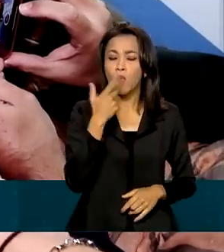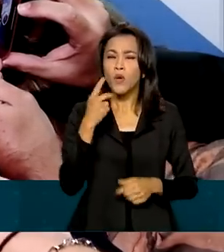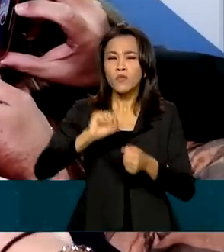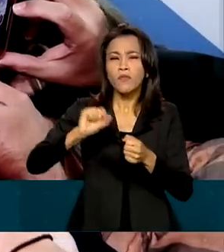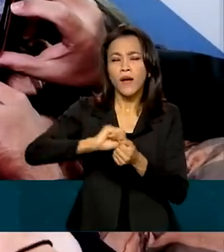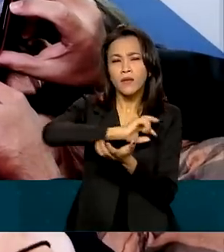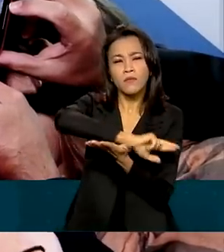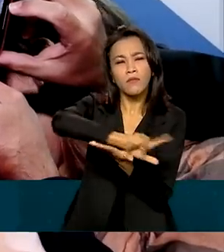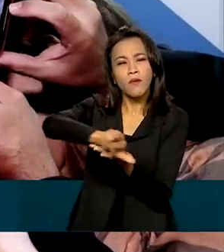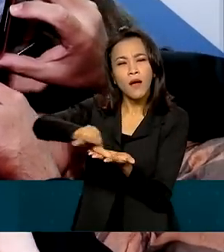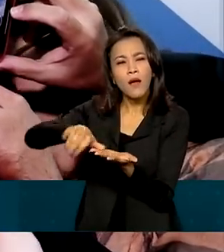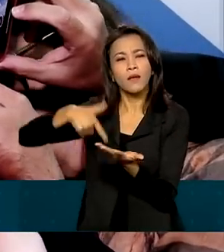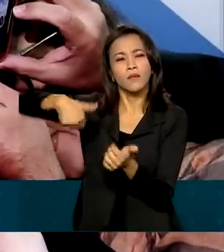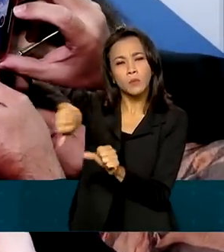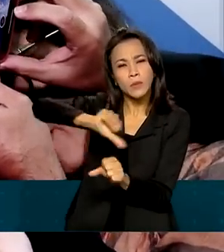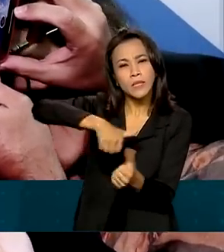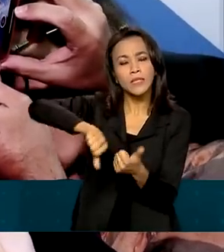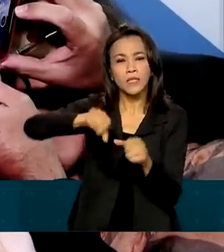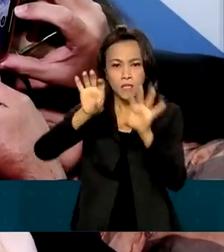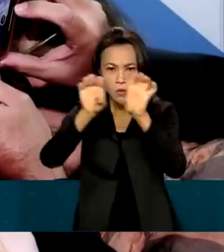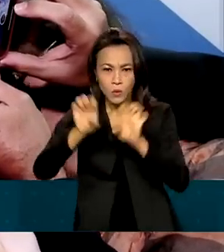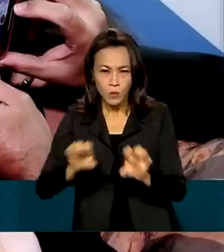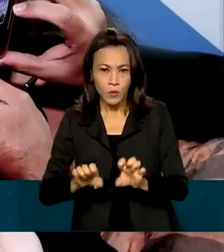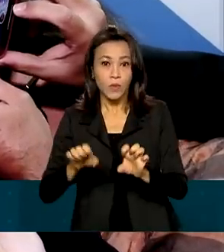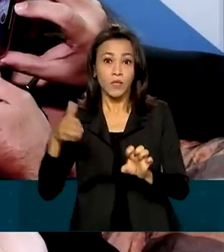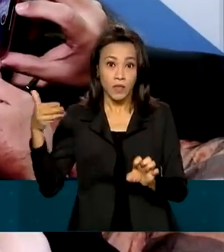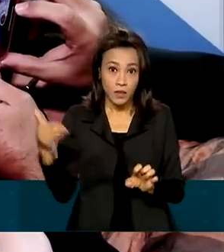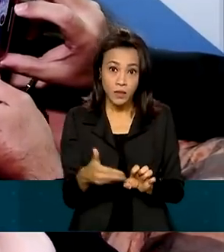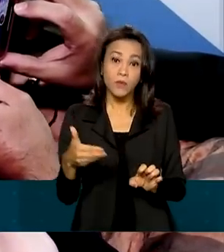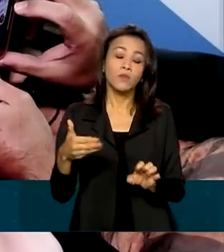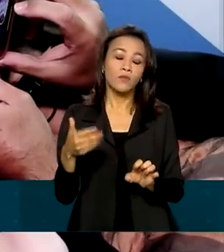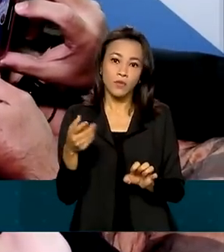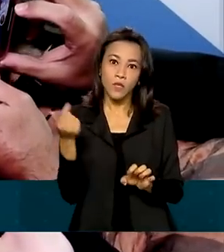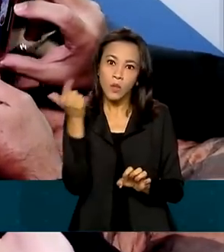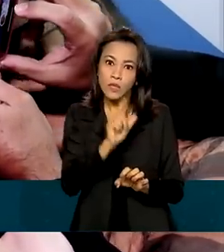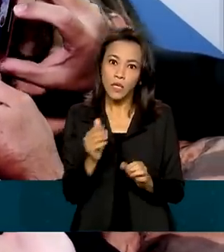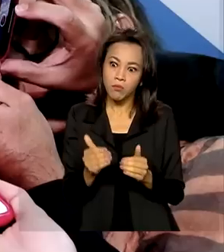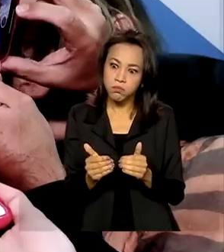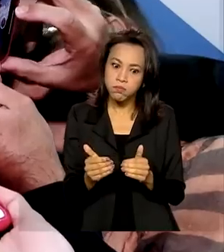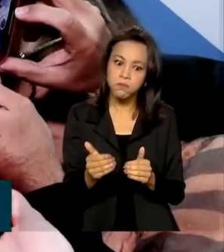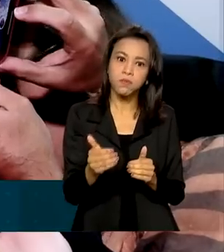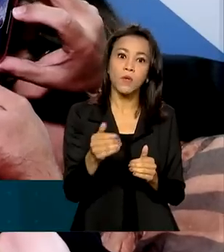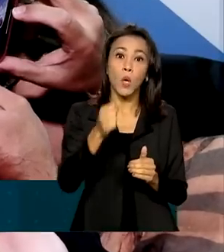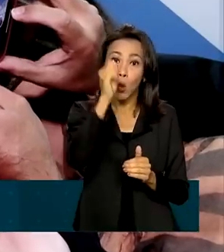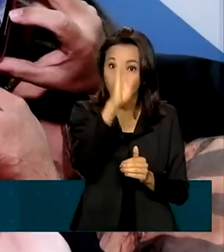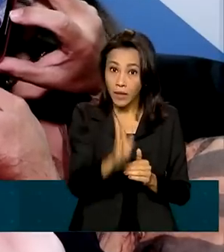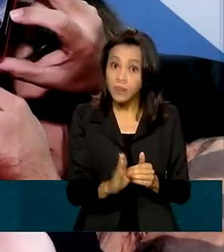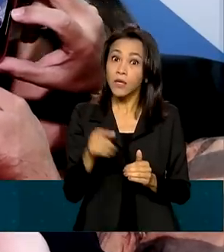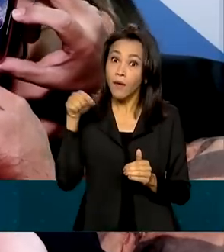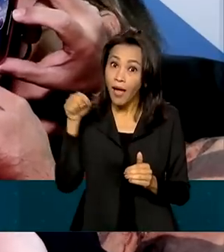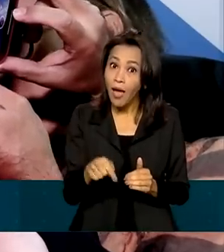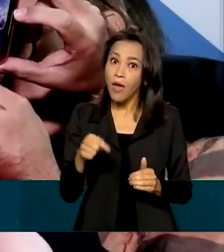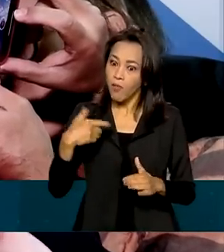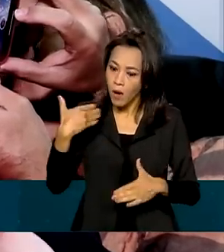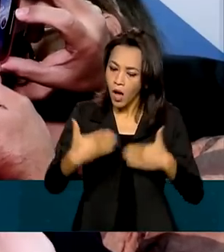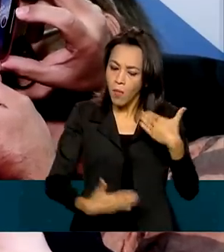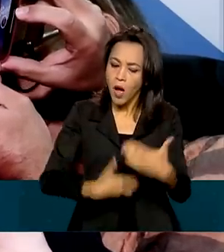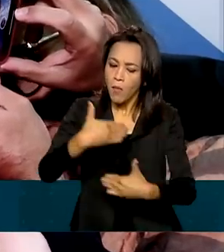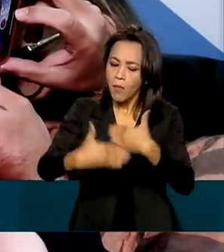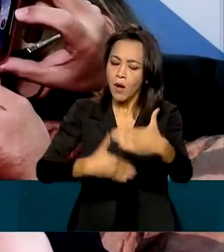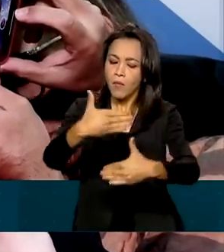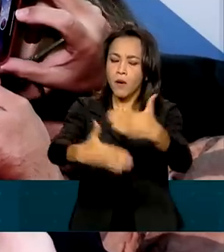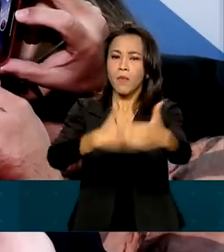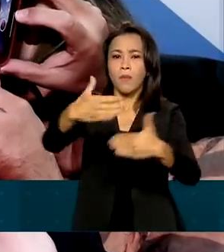deflagra essas ondas de investimento de longo prazo. Então, o Brasil está condenado a crescer. Tem 900